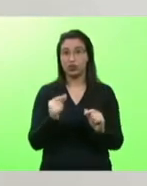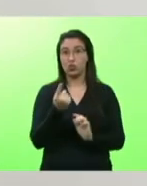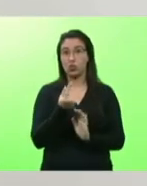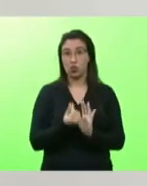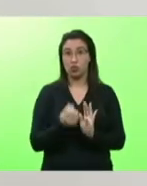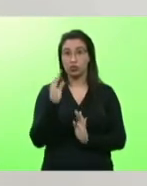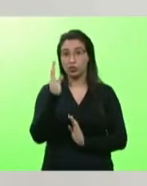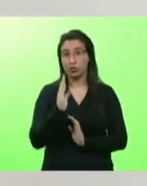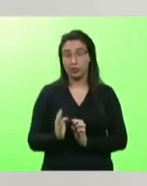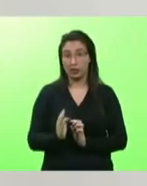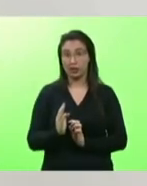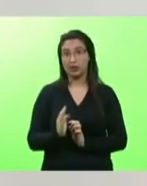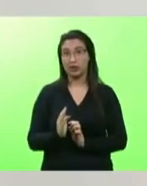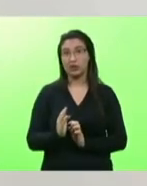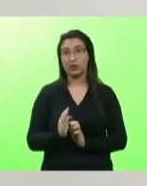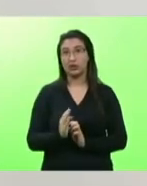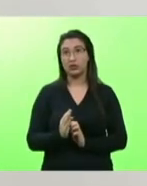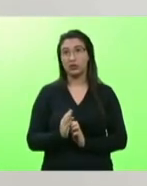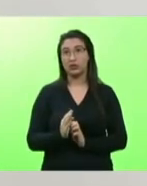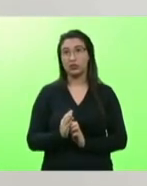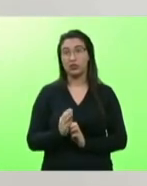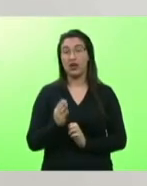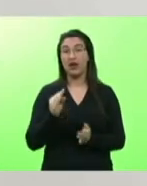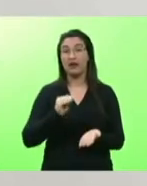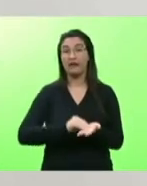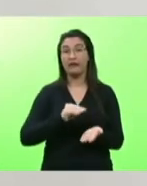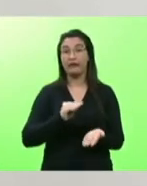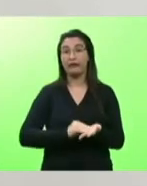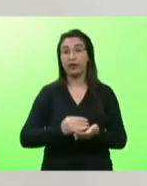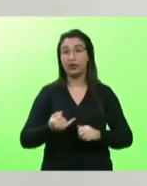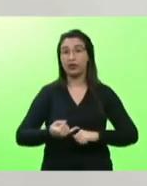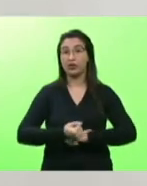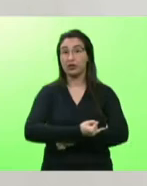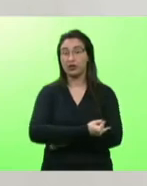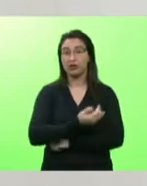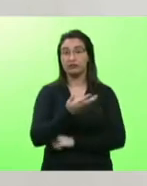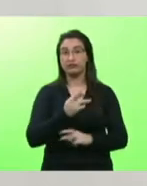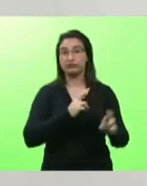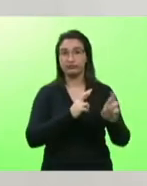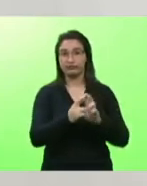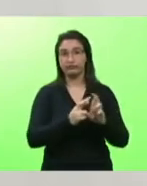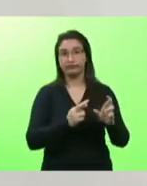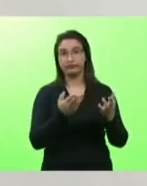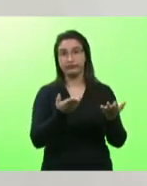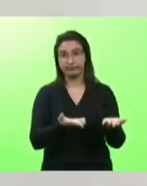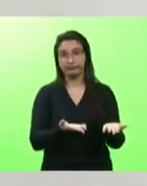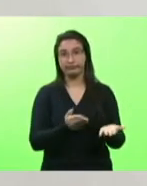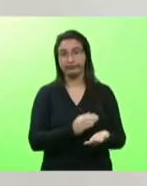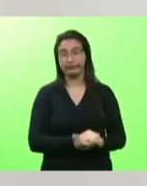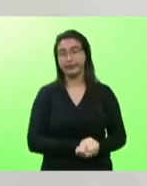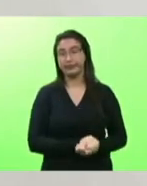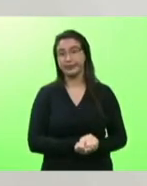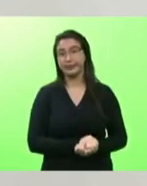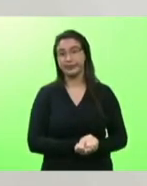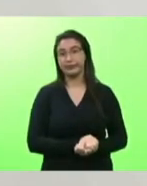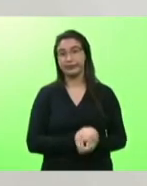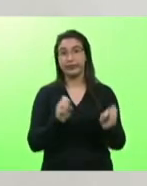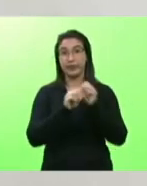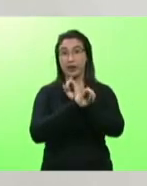a falta de infraestrutura e as rodovias são uma delas é evidente que